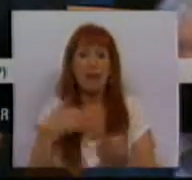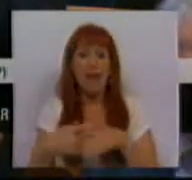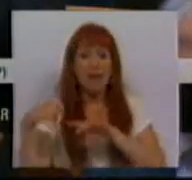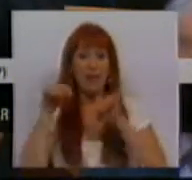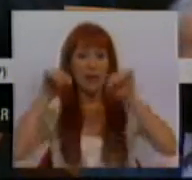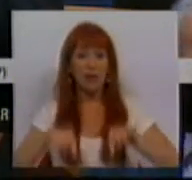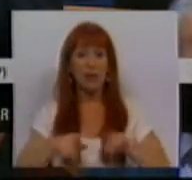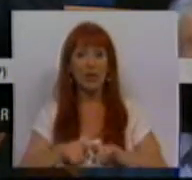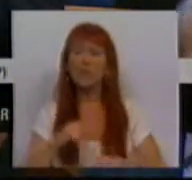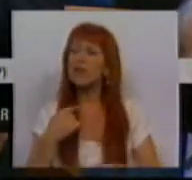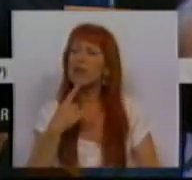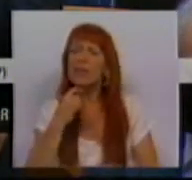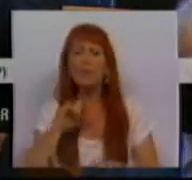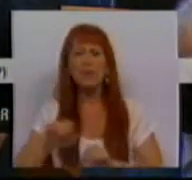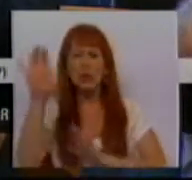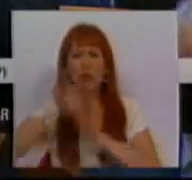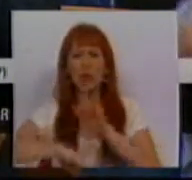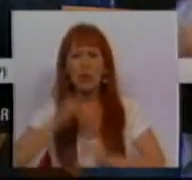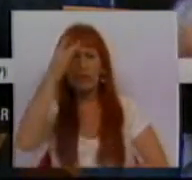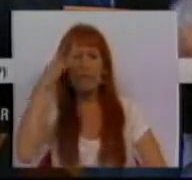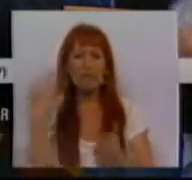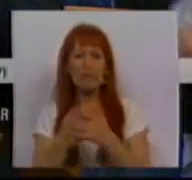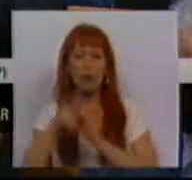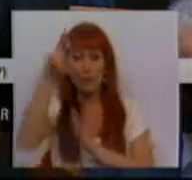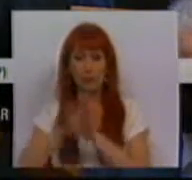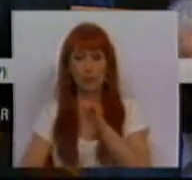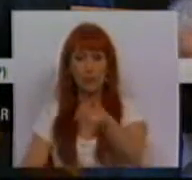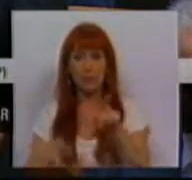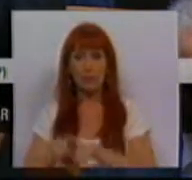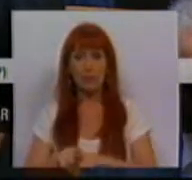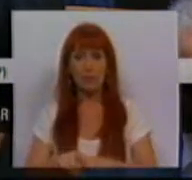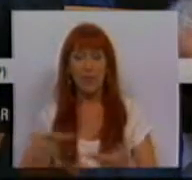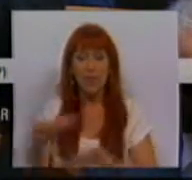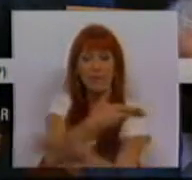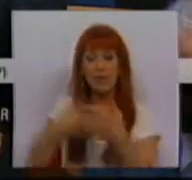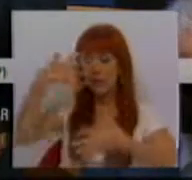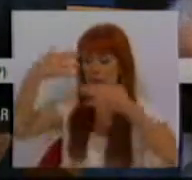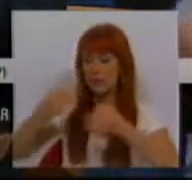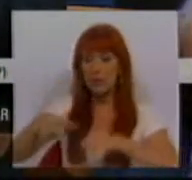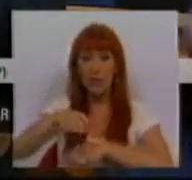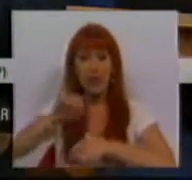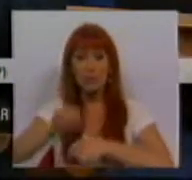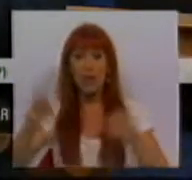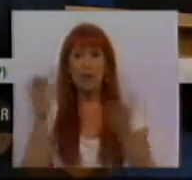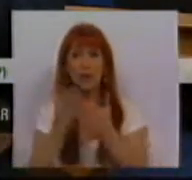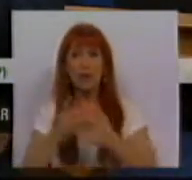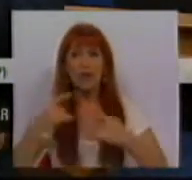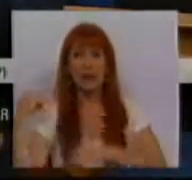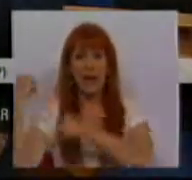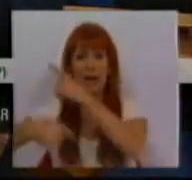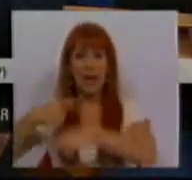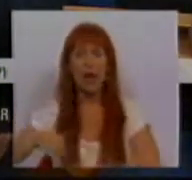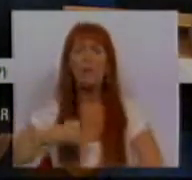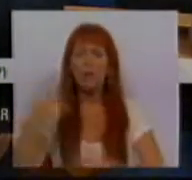este debate para percebermos se as condições de facilitação de regulação da convivência e da disciplina em meio escolar têm sido